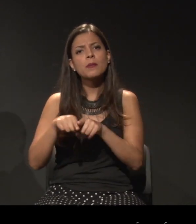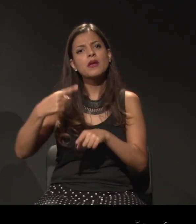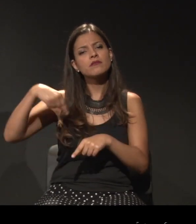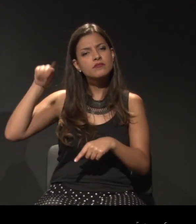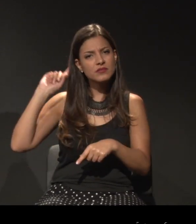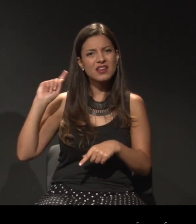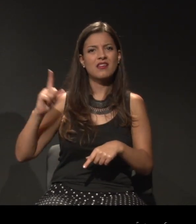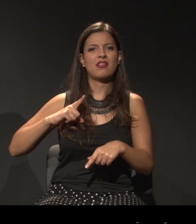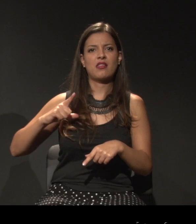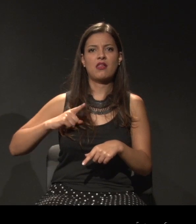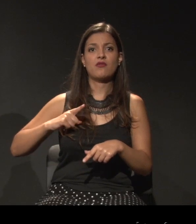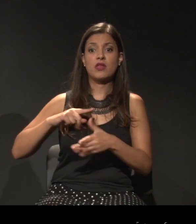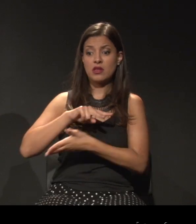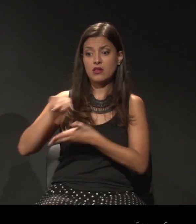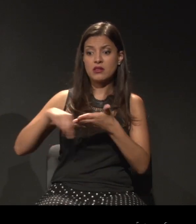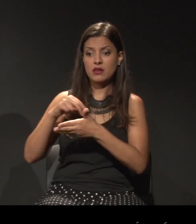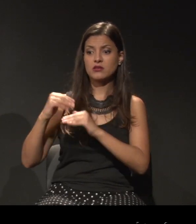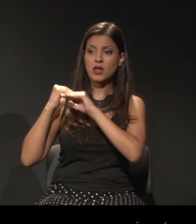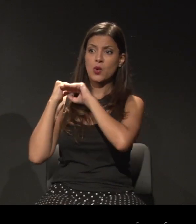dança.